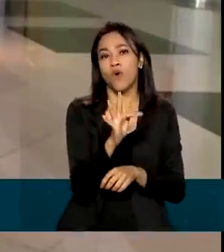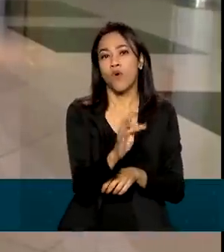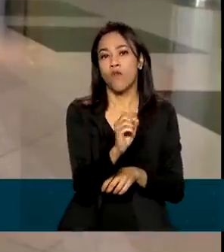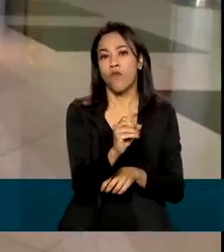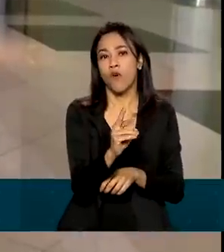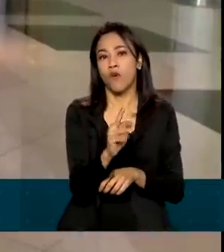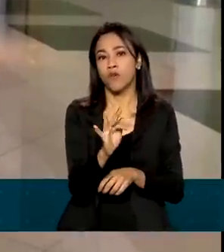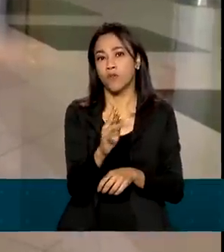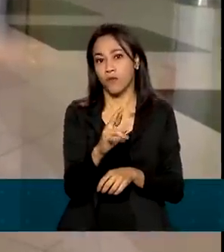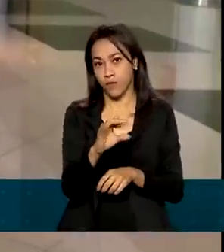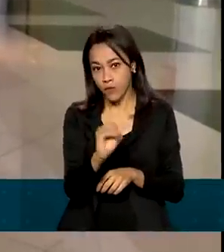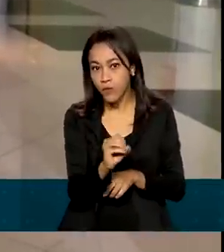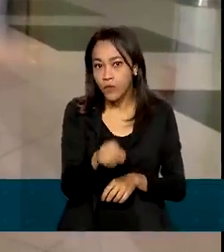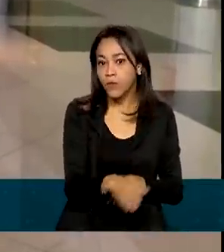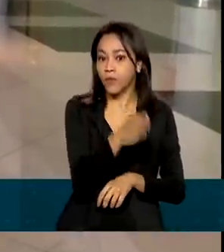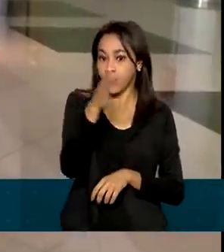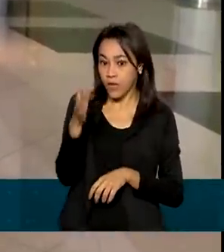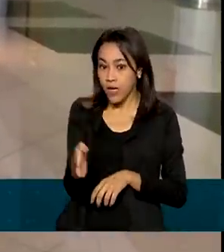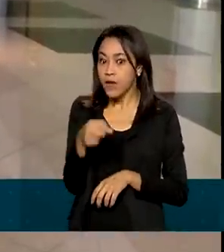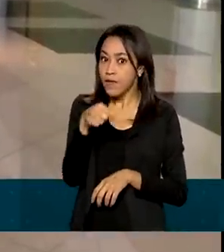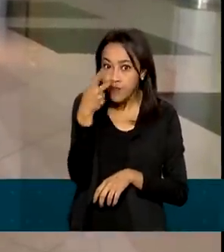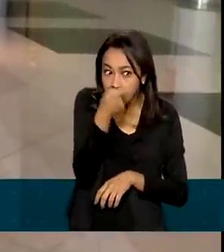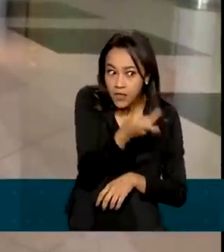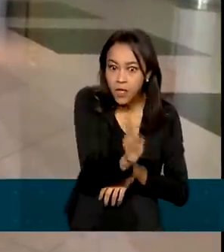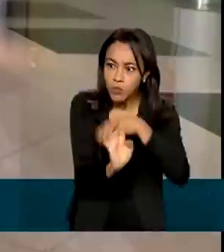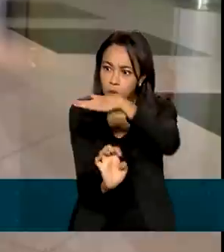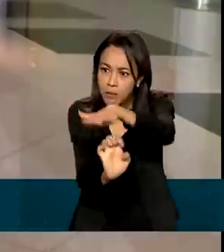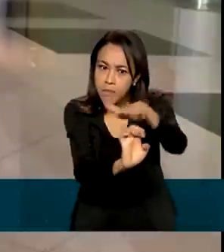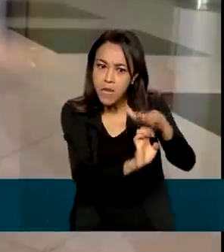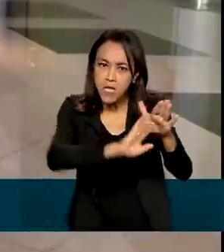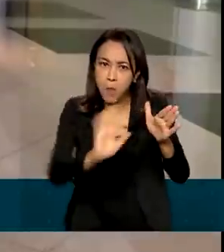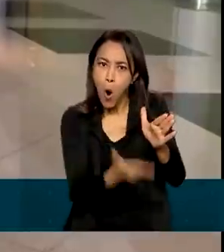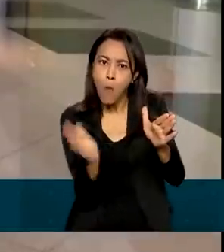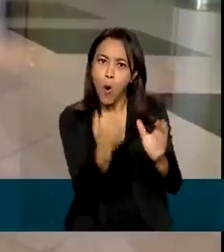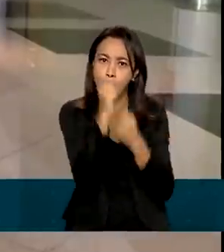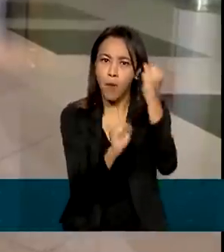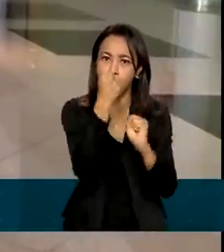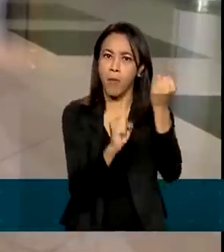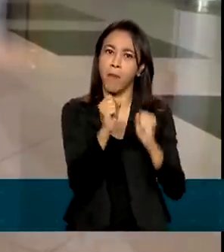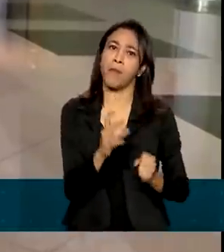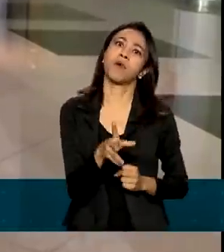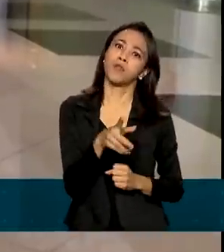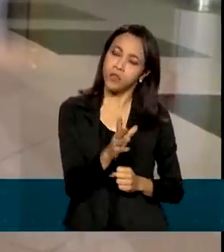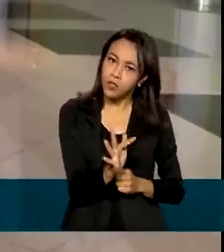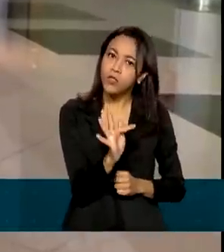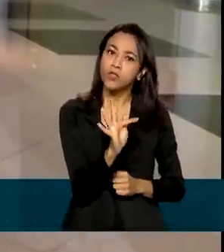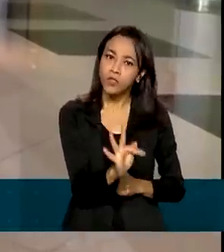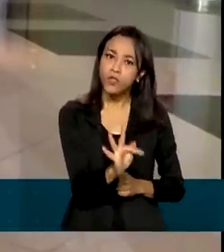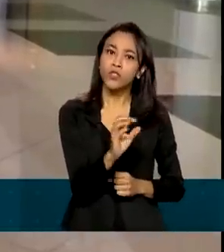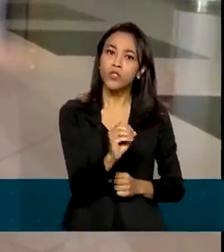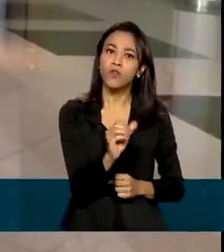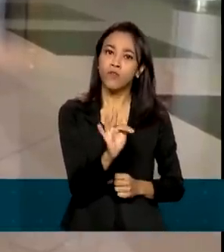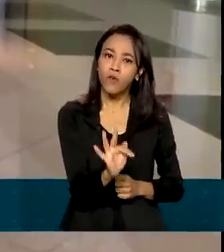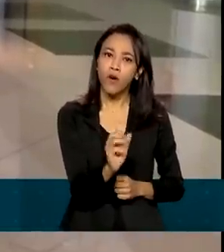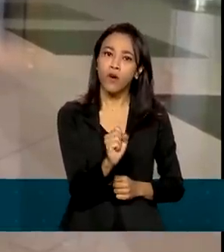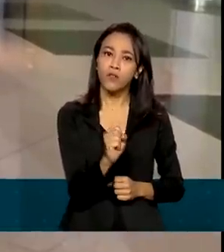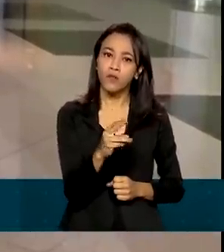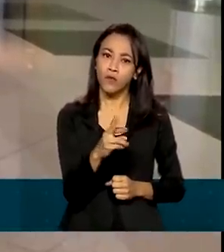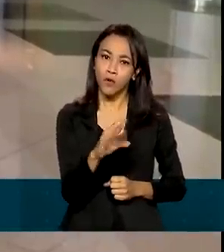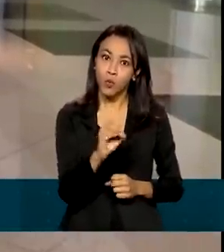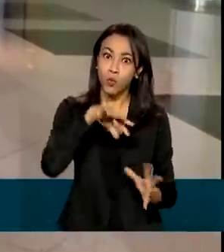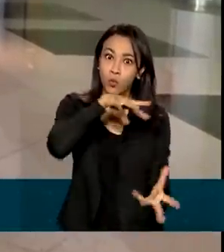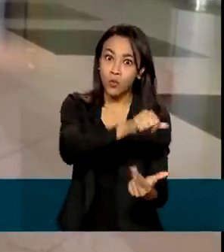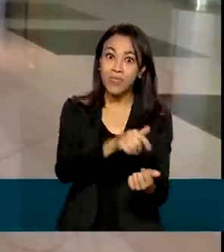Conhecemos a maior empresa aqui, te visitamos, a maior empresa produtora de fósforo do mundo. Tem 70% das jazidas